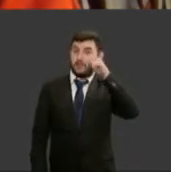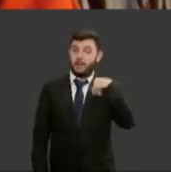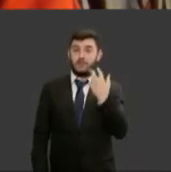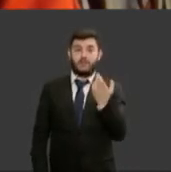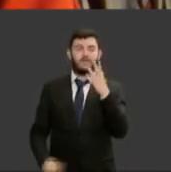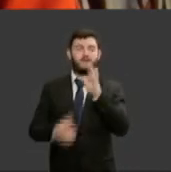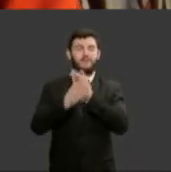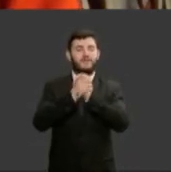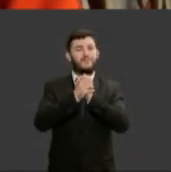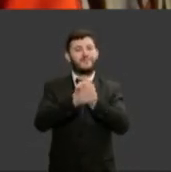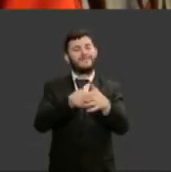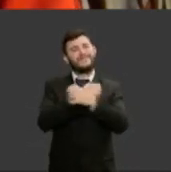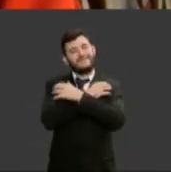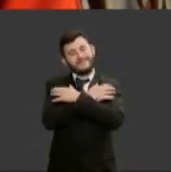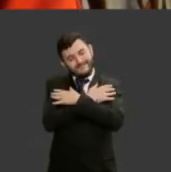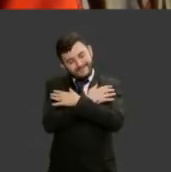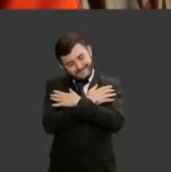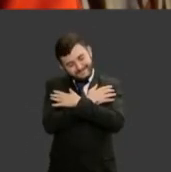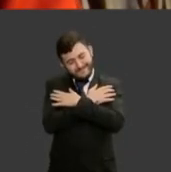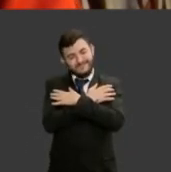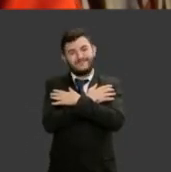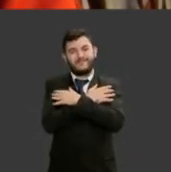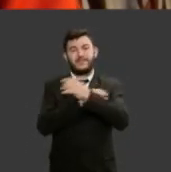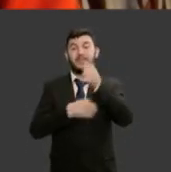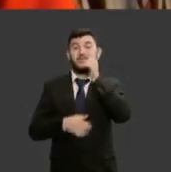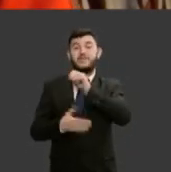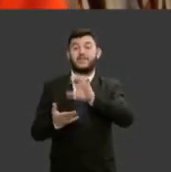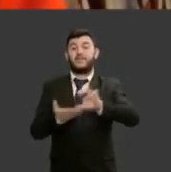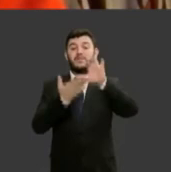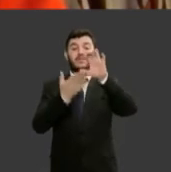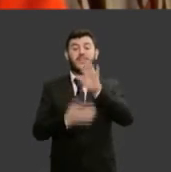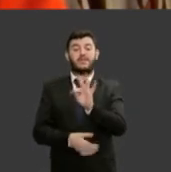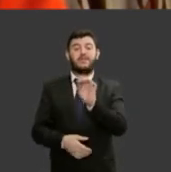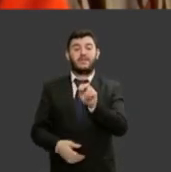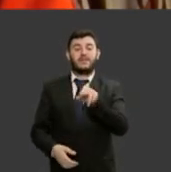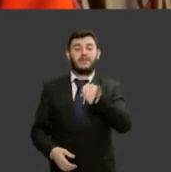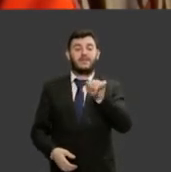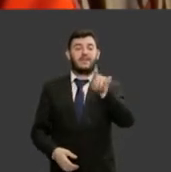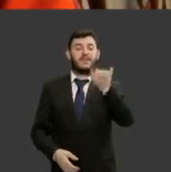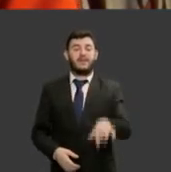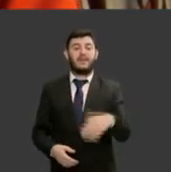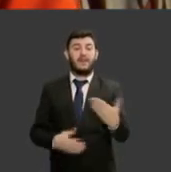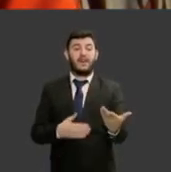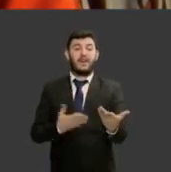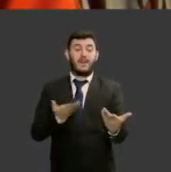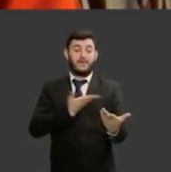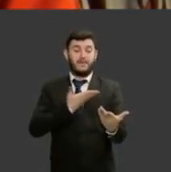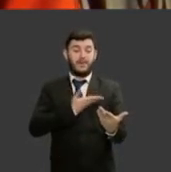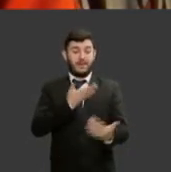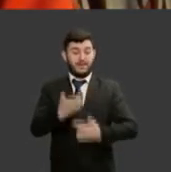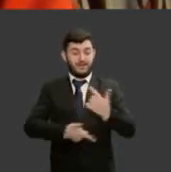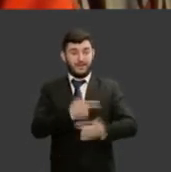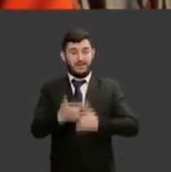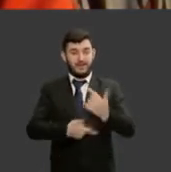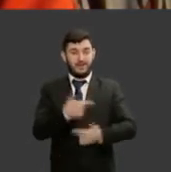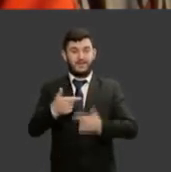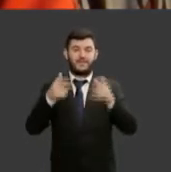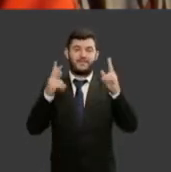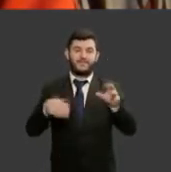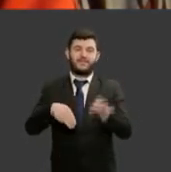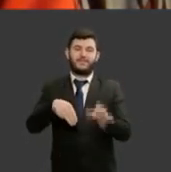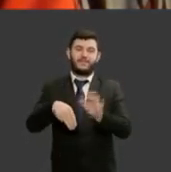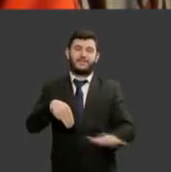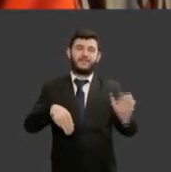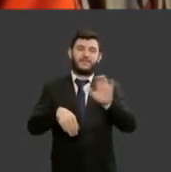abraço a conselheira Tânia minha colega de magistratura por quem eu tenho muita estima e admiro muito o